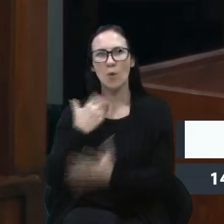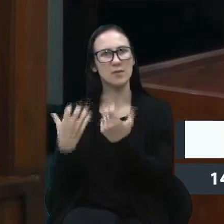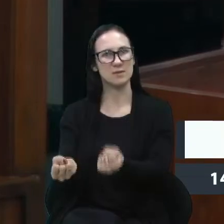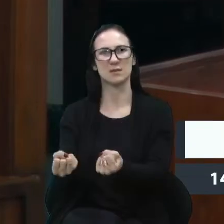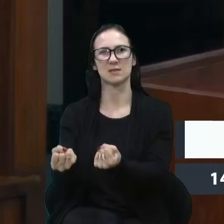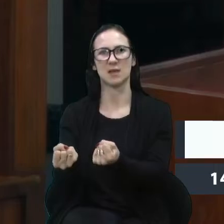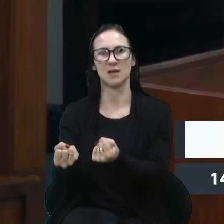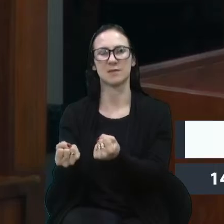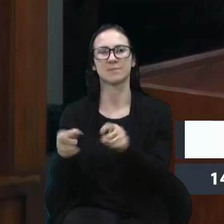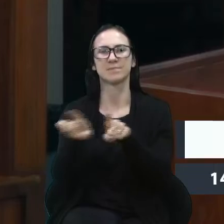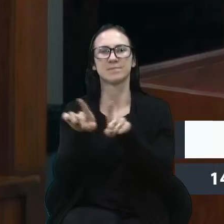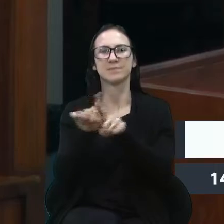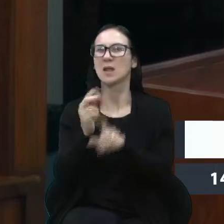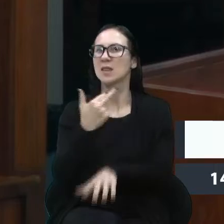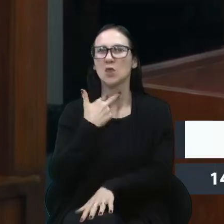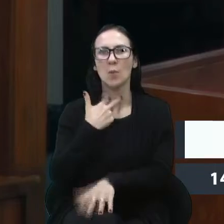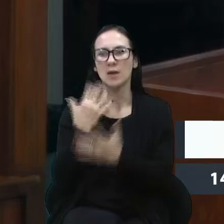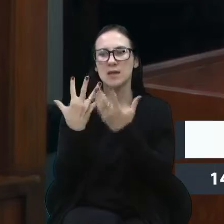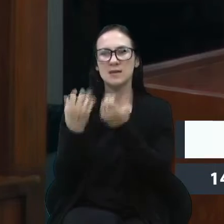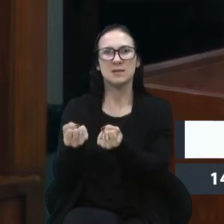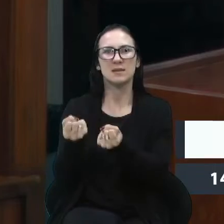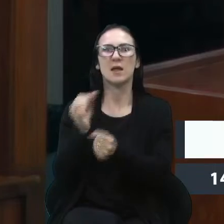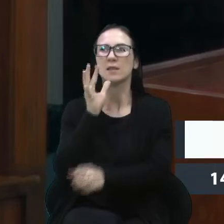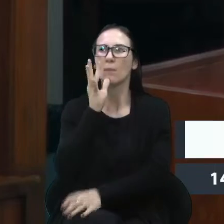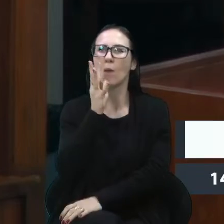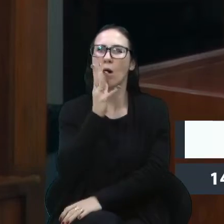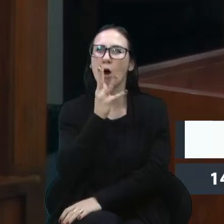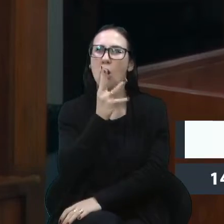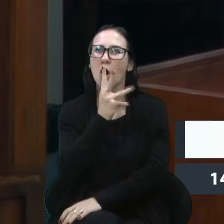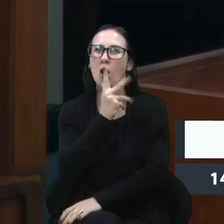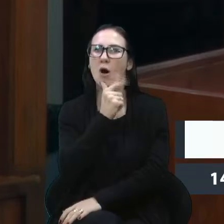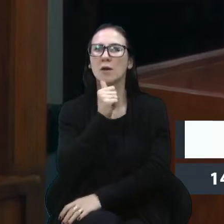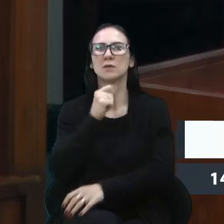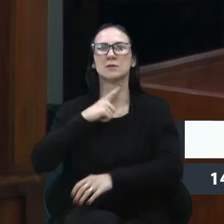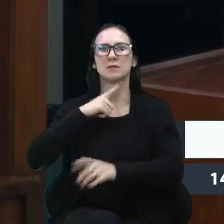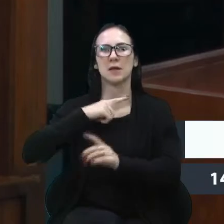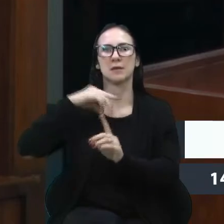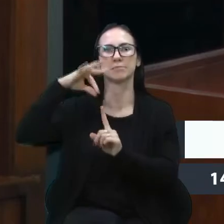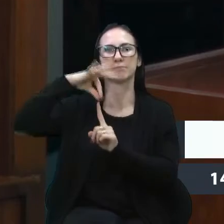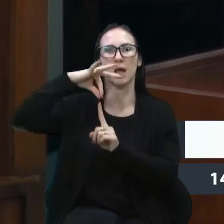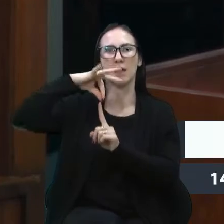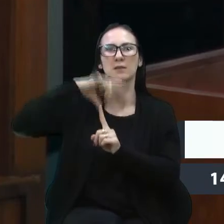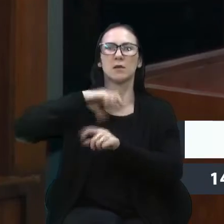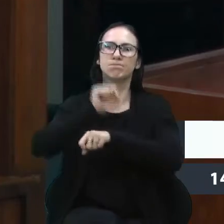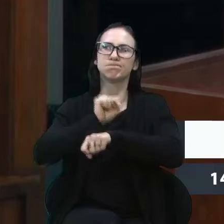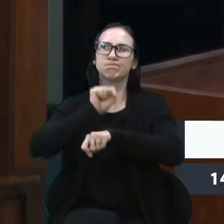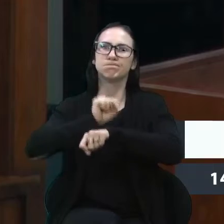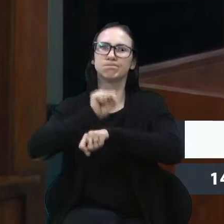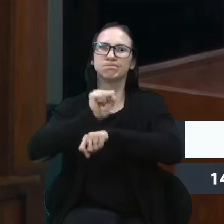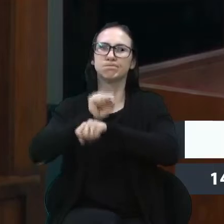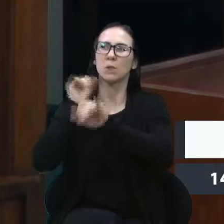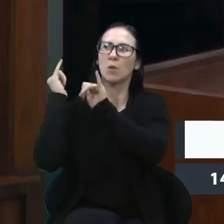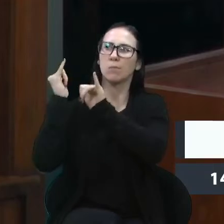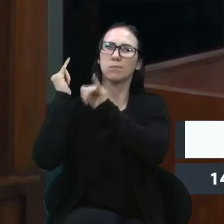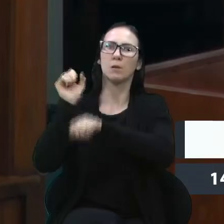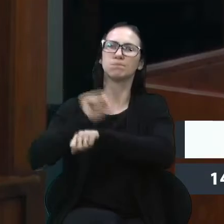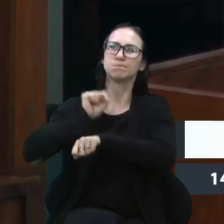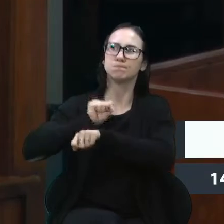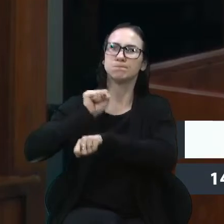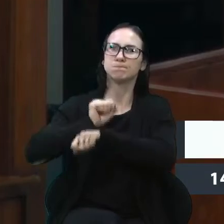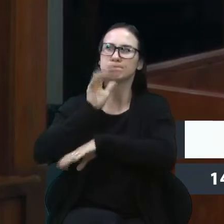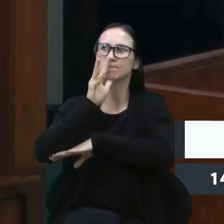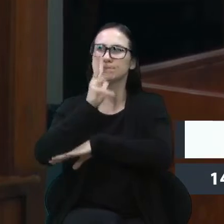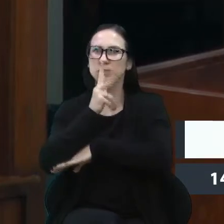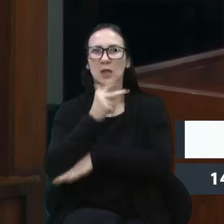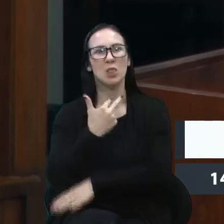demora nos ônibus em várias... Então, esses são alguns dos elementos que justificam o